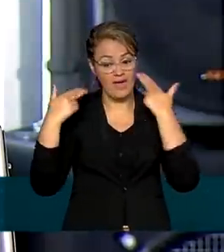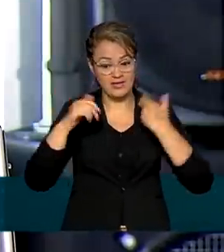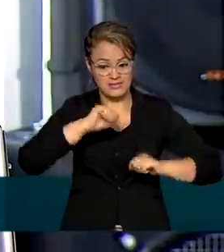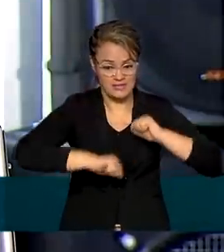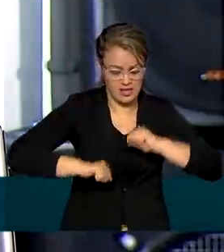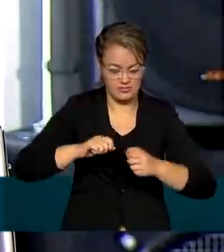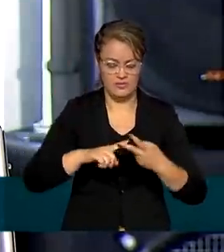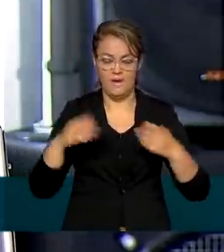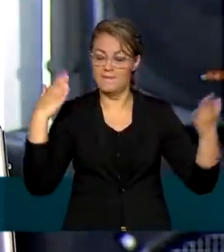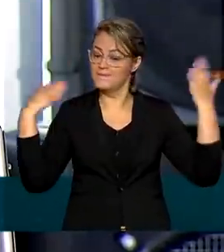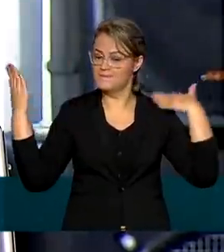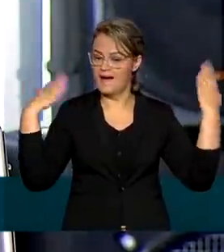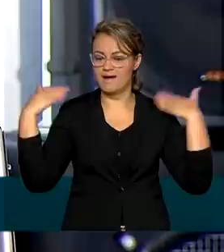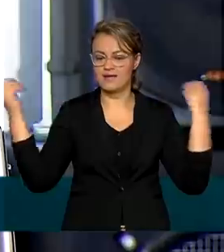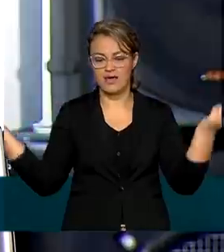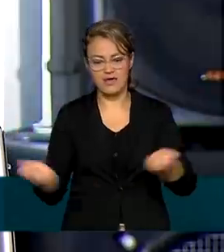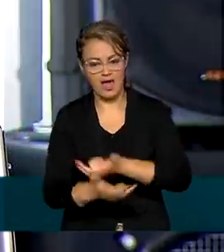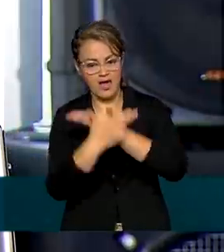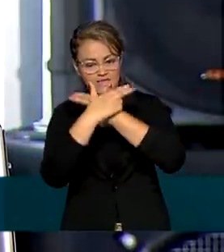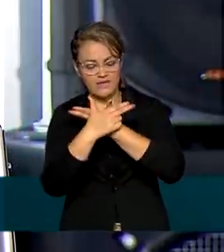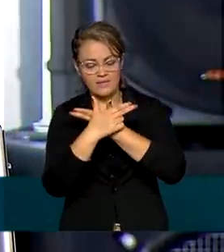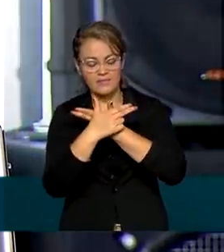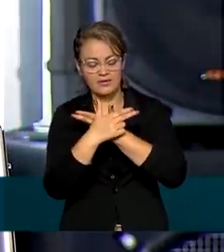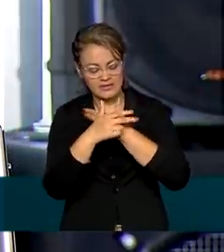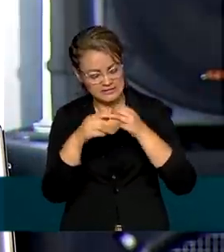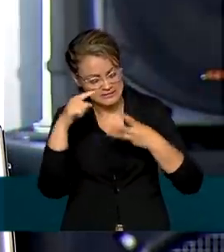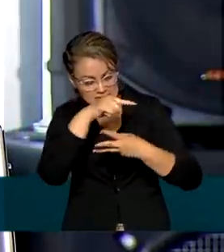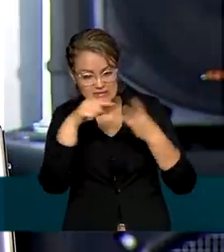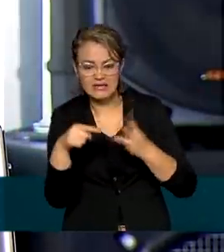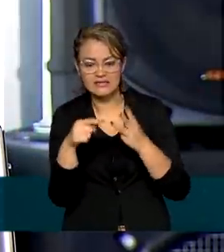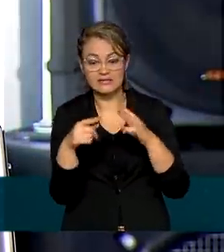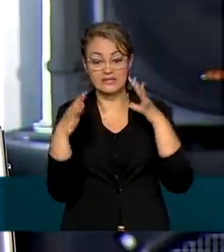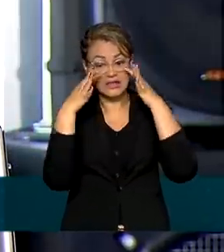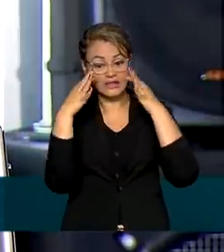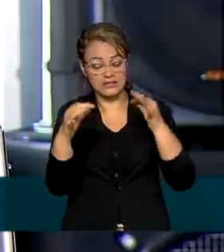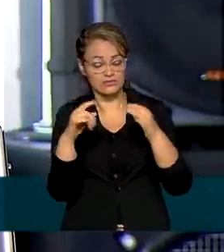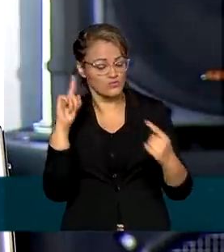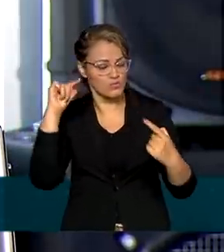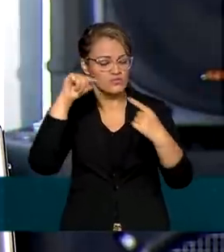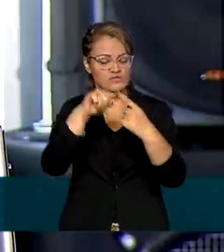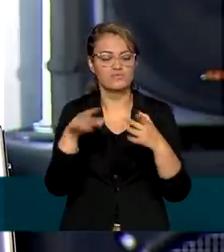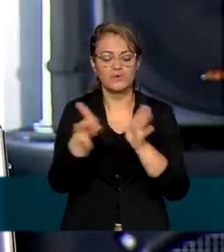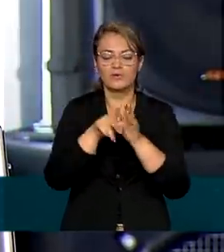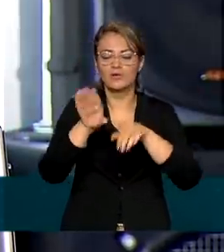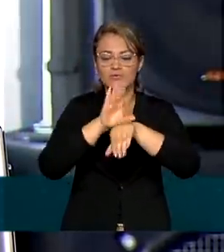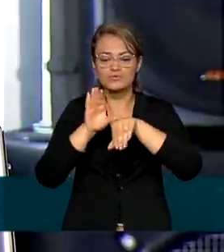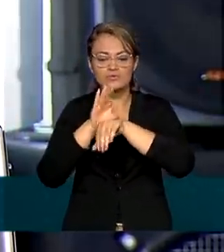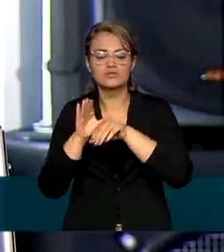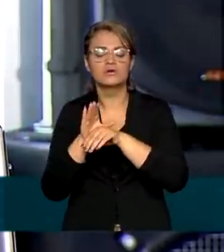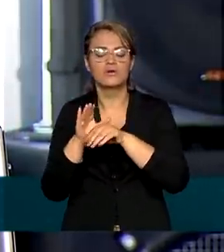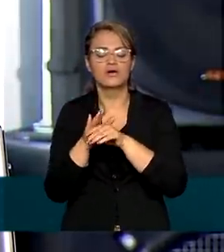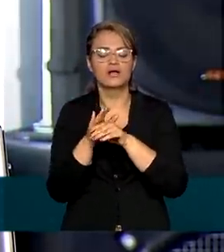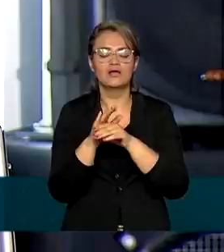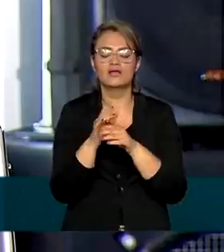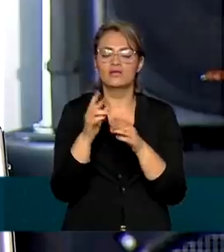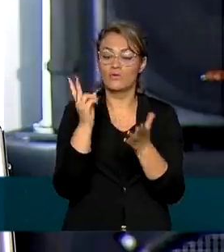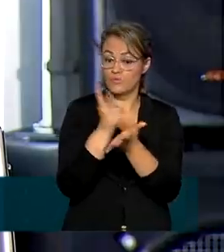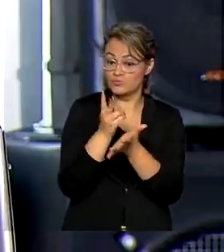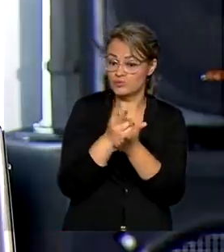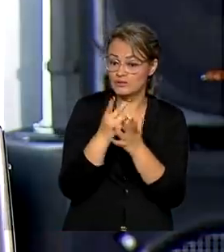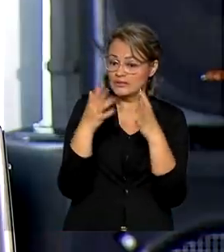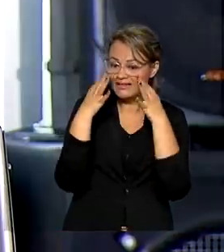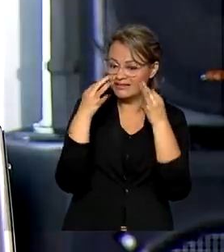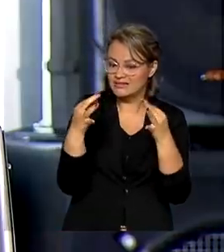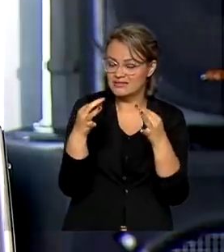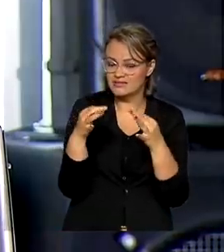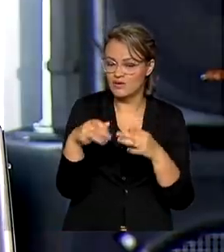a Marinha e a Força Aérea mantêm o foco em suas missões constitucionais, permanentes sendo sempre